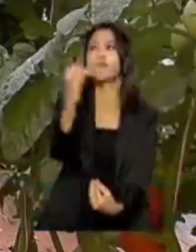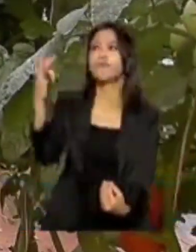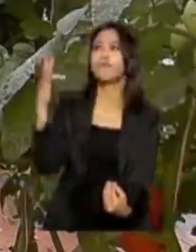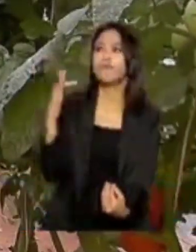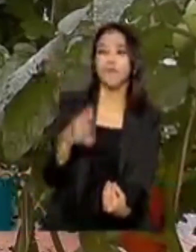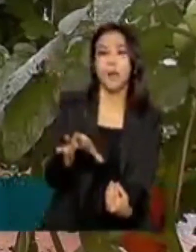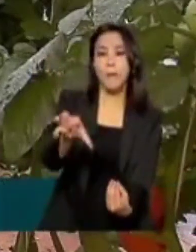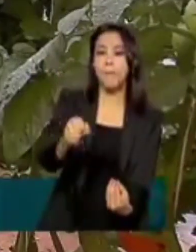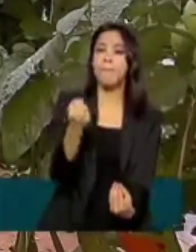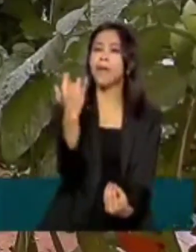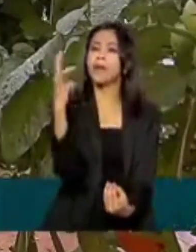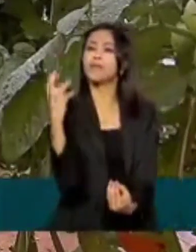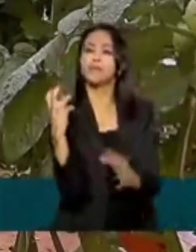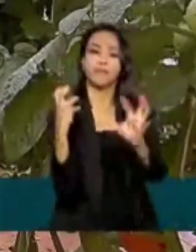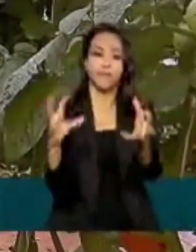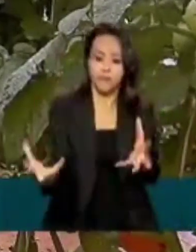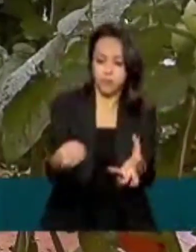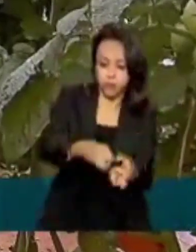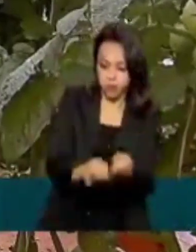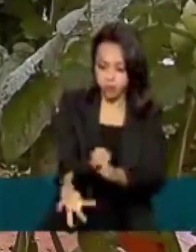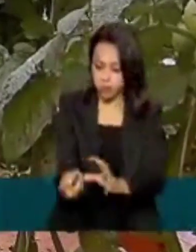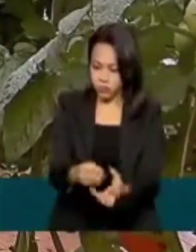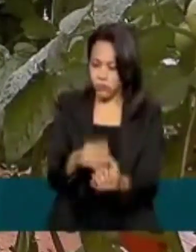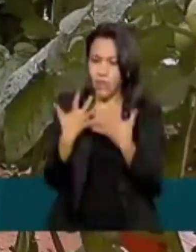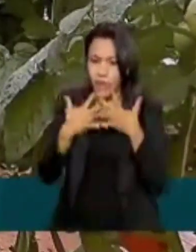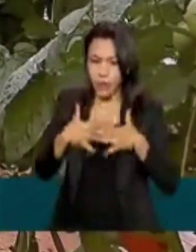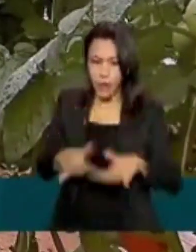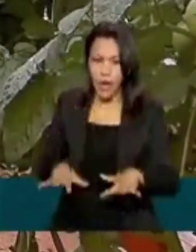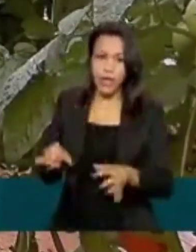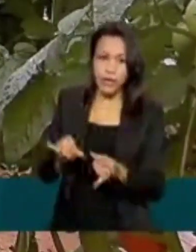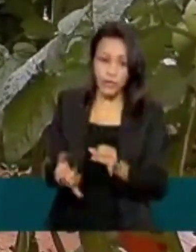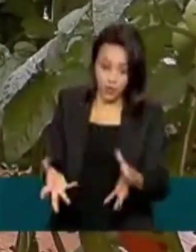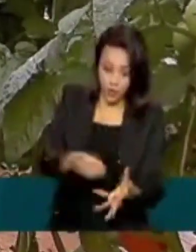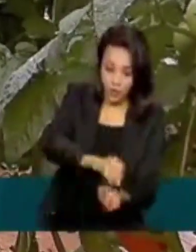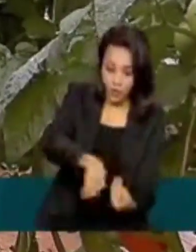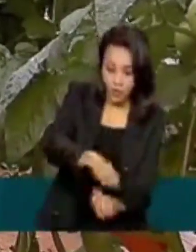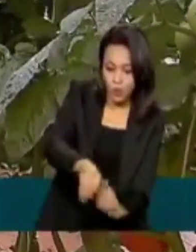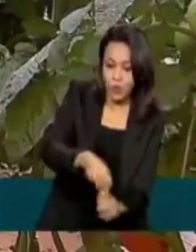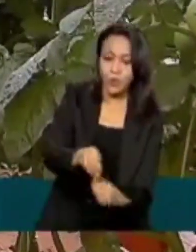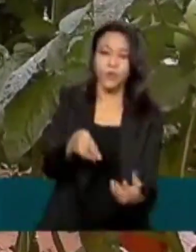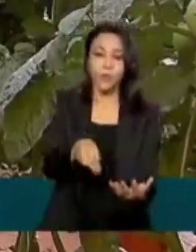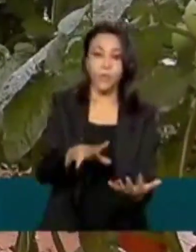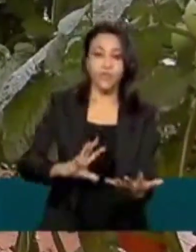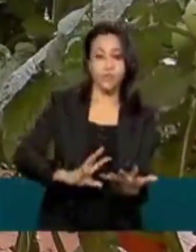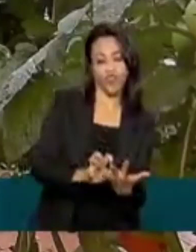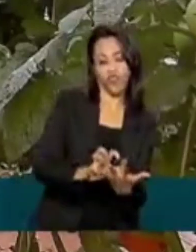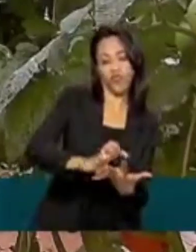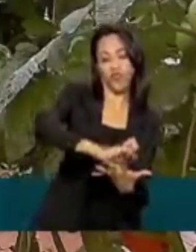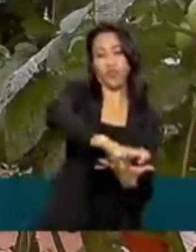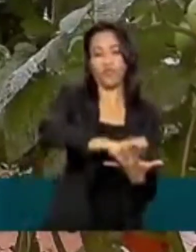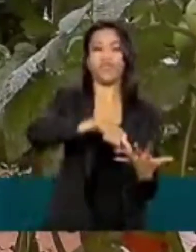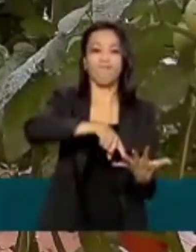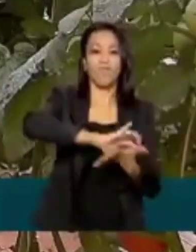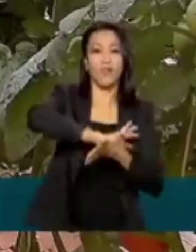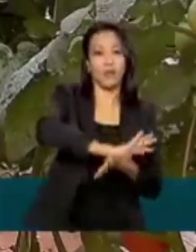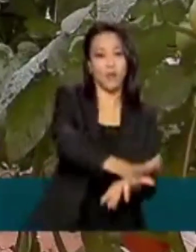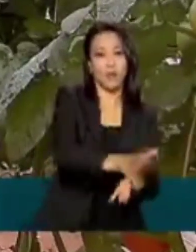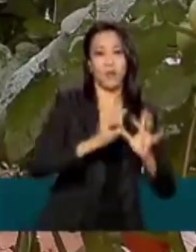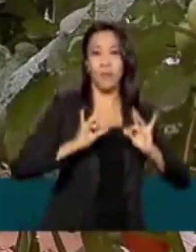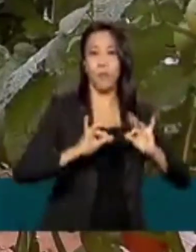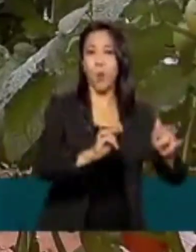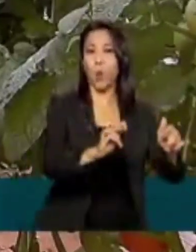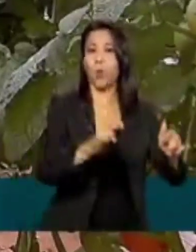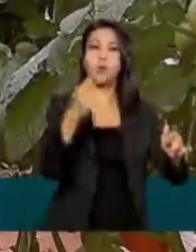de outras plantas, produtos químicos naturais ou fungos e bactérias. Eles ajudam a eliminar as doenças e pragas da lavoura